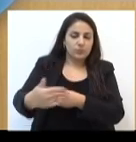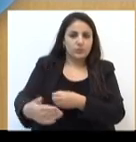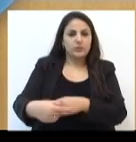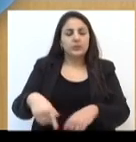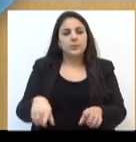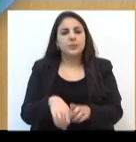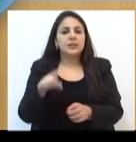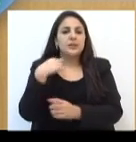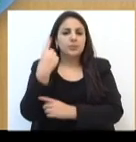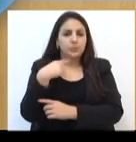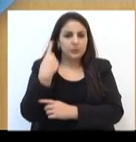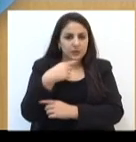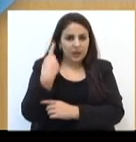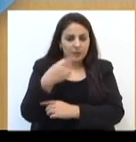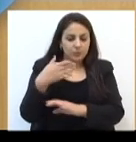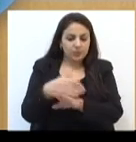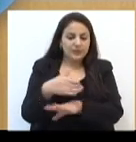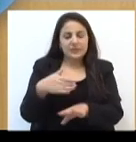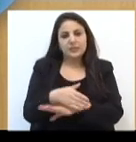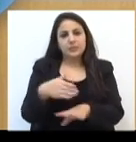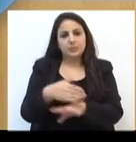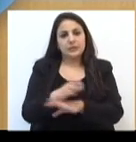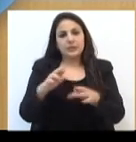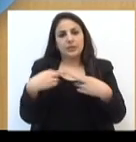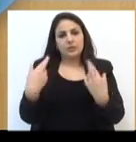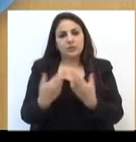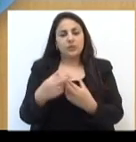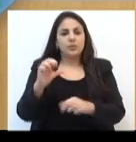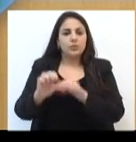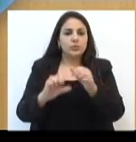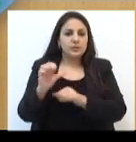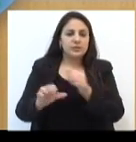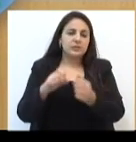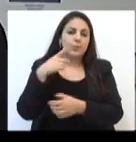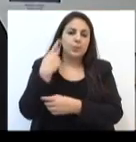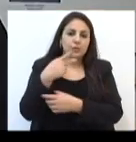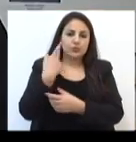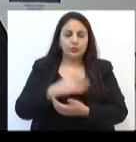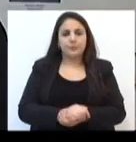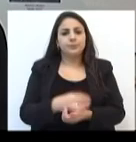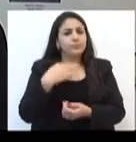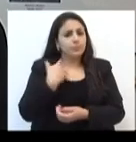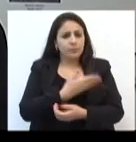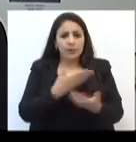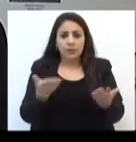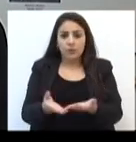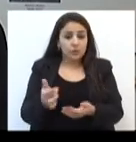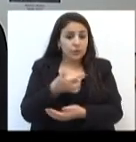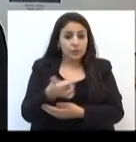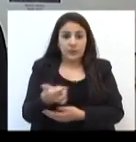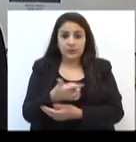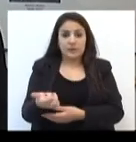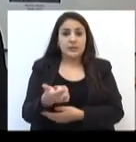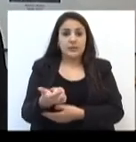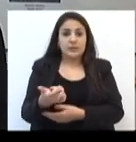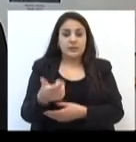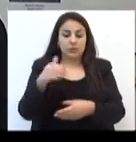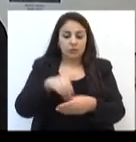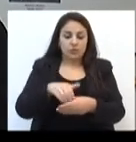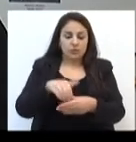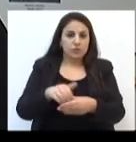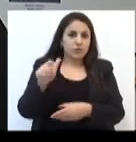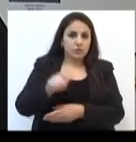Elvino Bongás participa de reunião da frente sobre a reforma política. Nós agora não vamos ter mais reeleição,